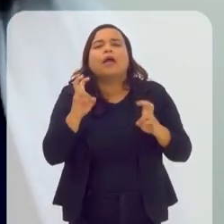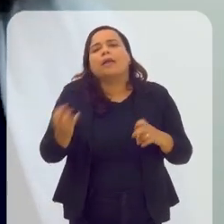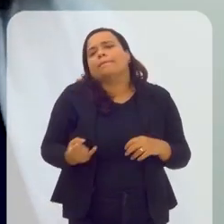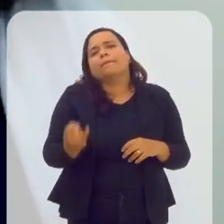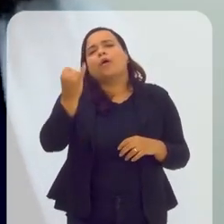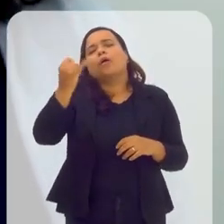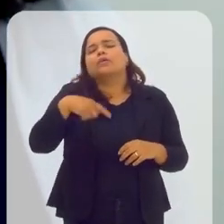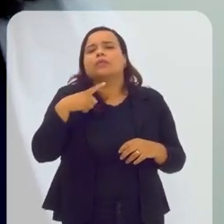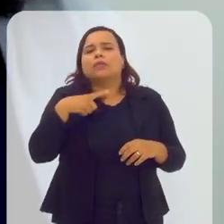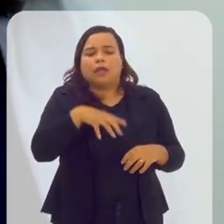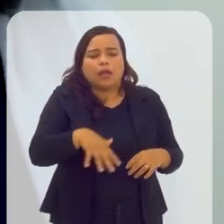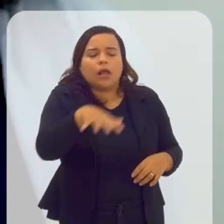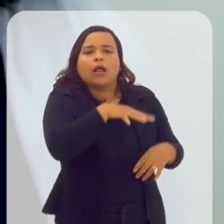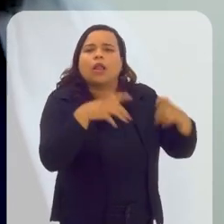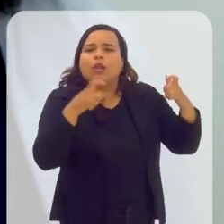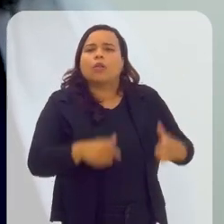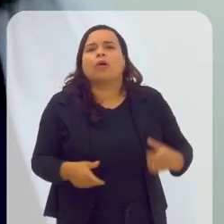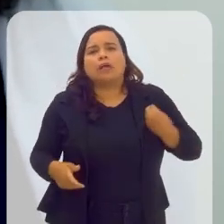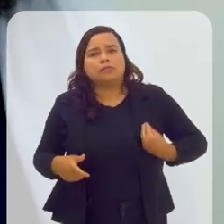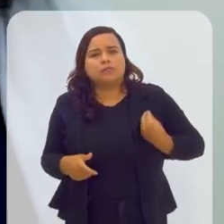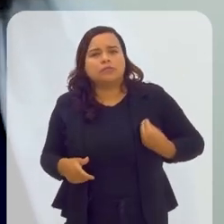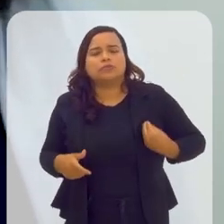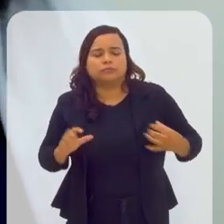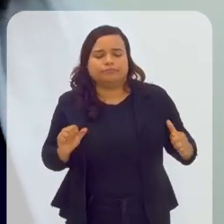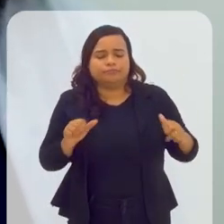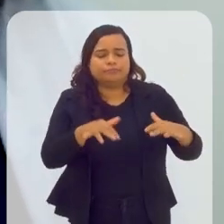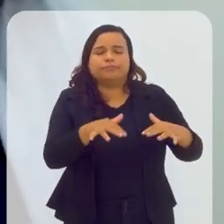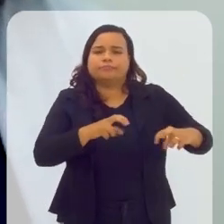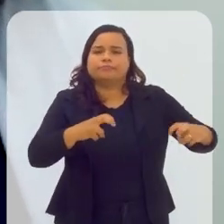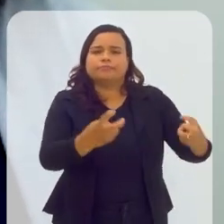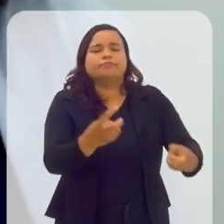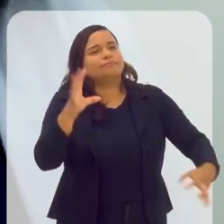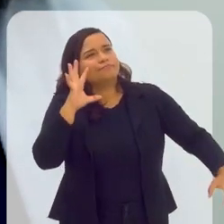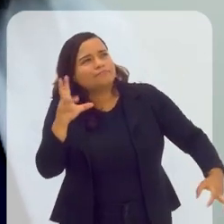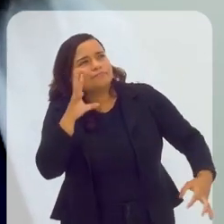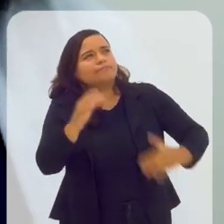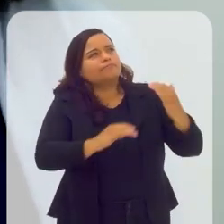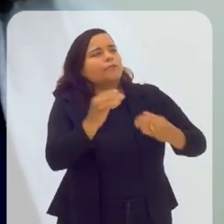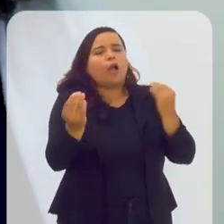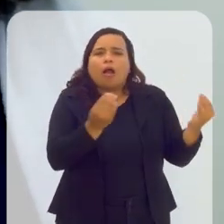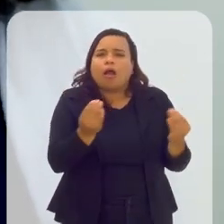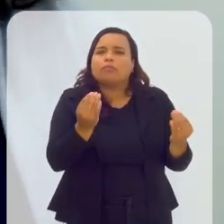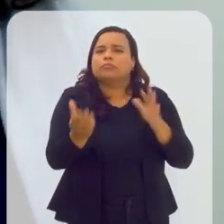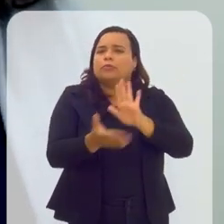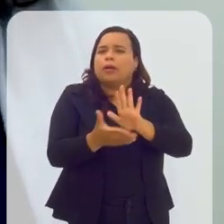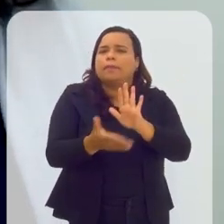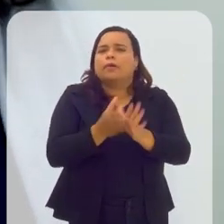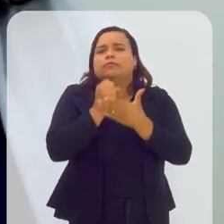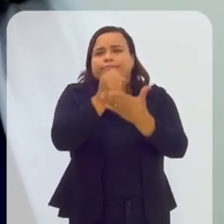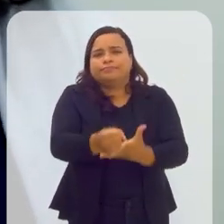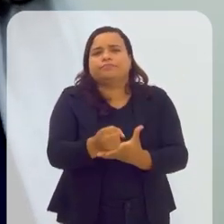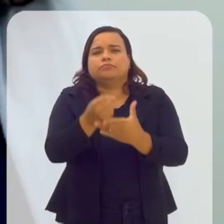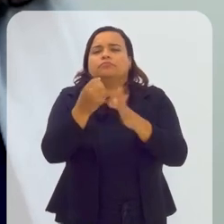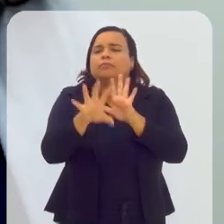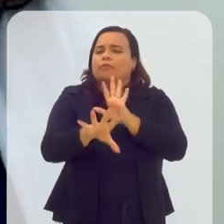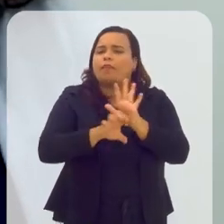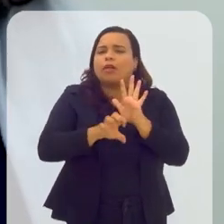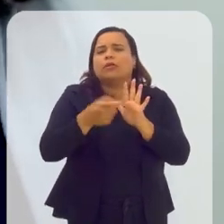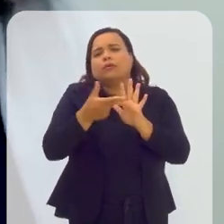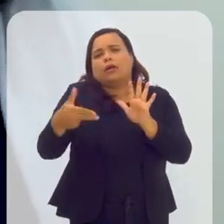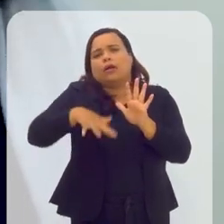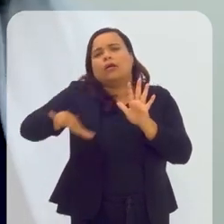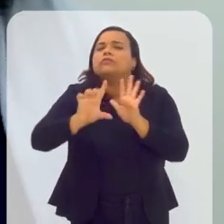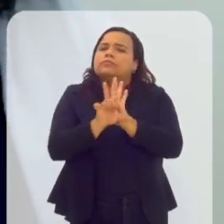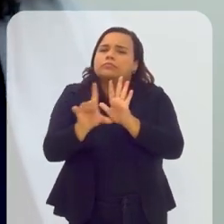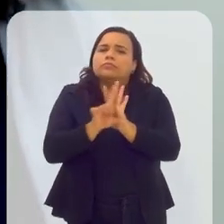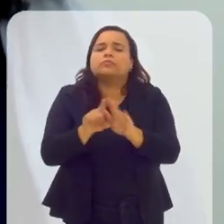importância de ter um espaço em que as instituições se reúnem para pensar o desenvolvimento em conjunto, para trazer propostas concretas para o